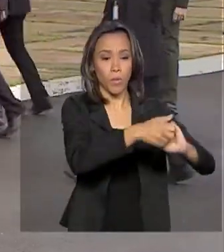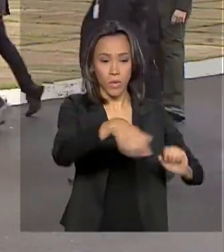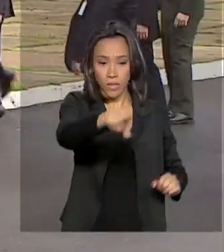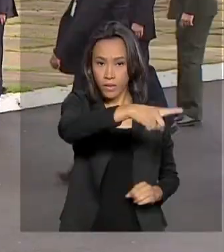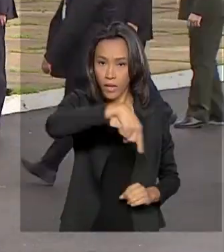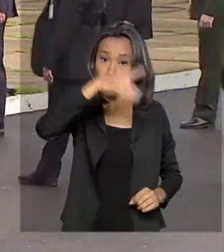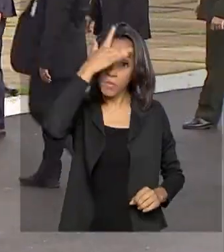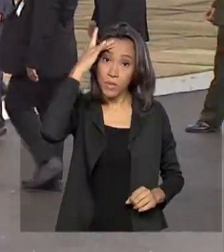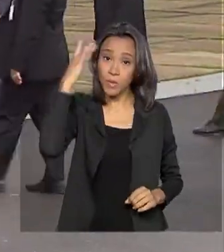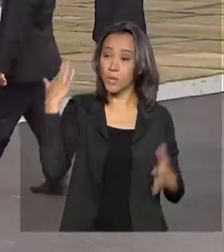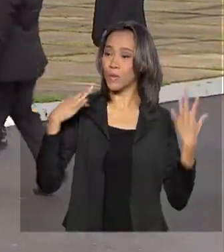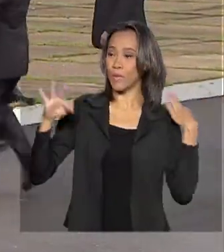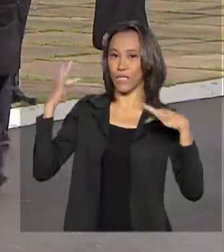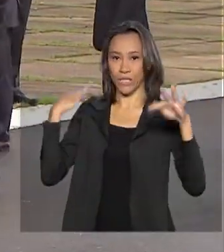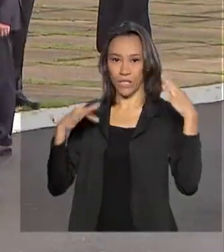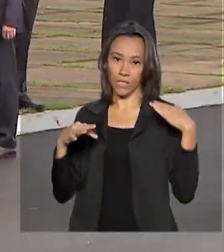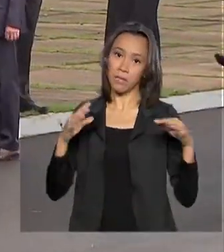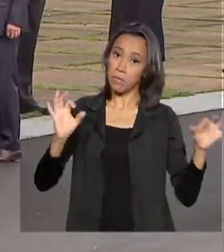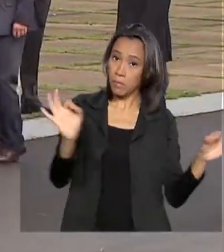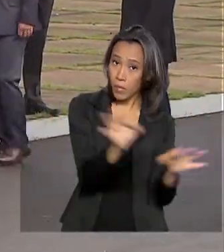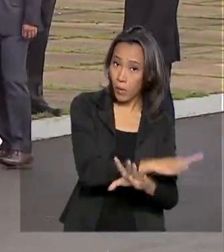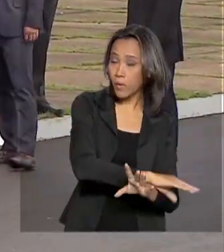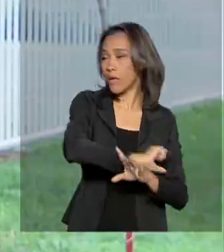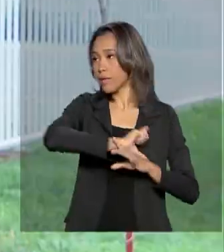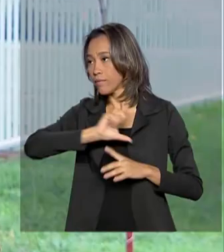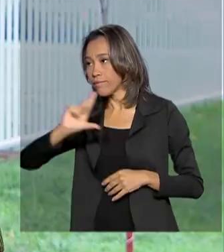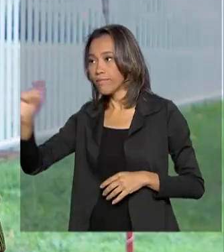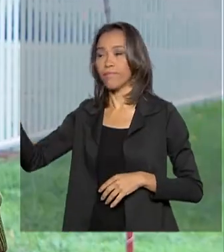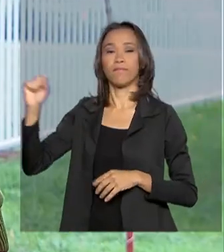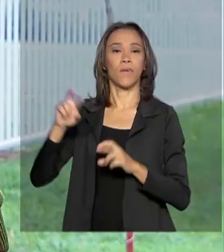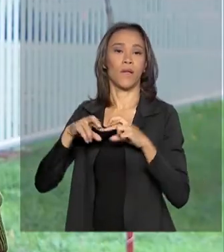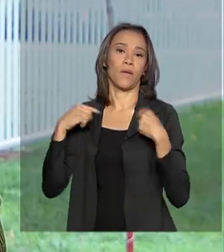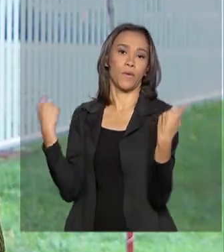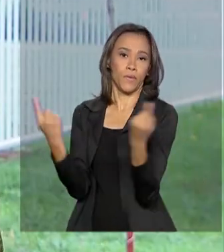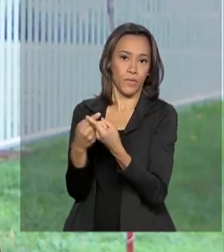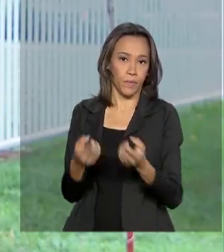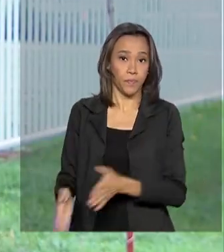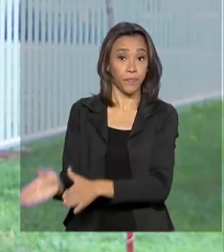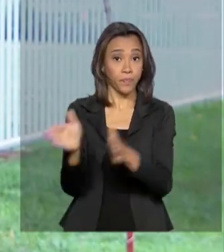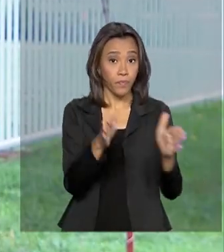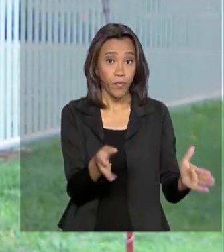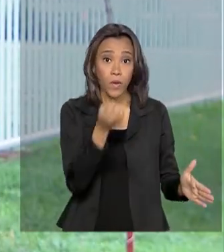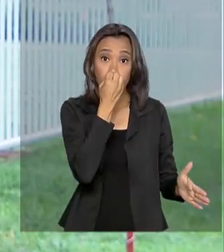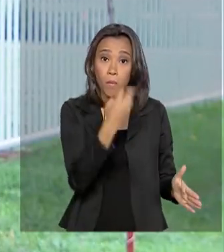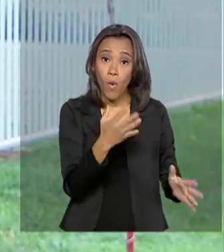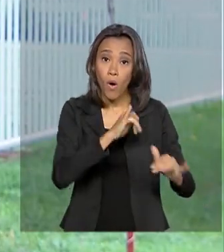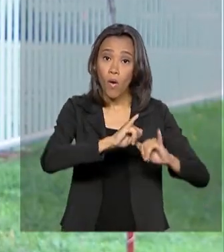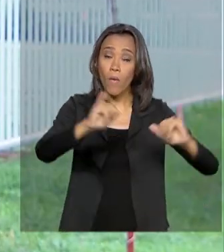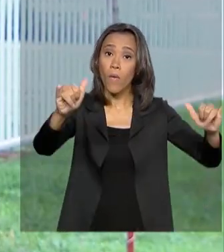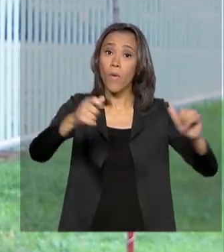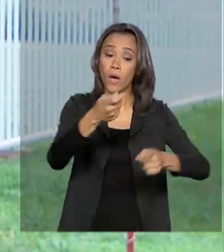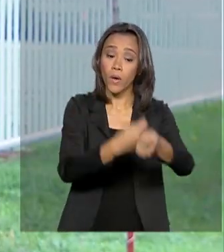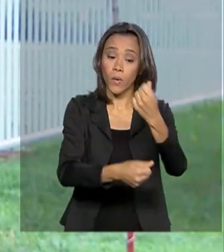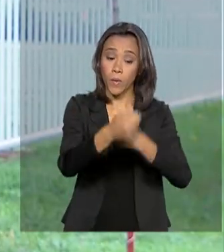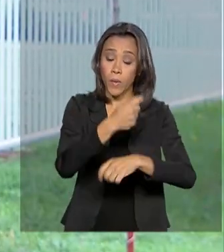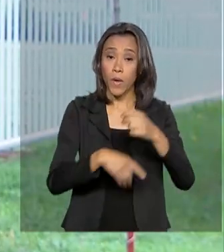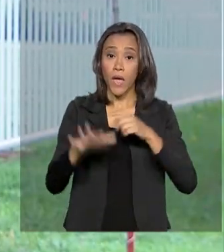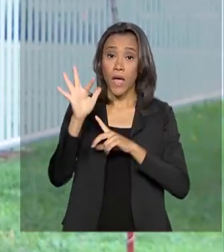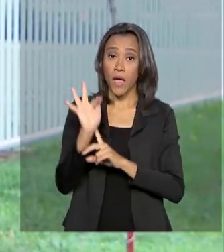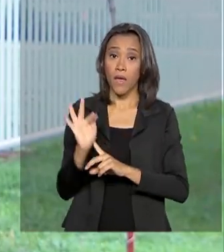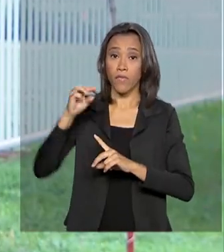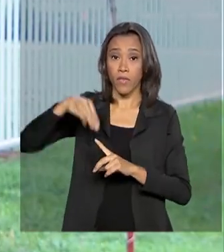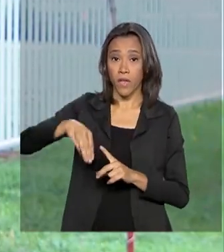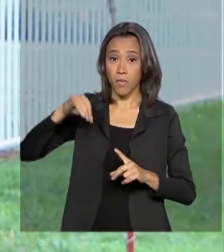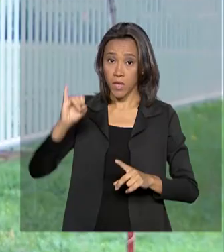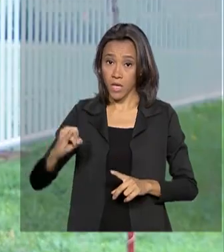e aí eles entraram pra essa reunião. E agora uma boa notícia pra economia brasileira. O FMI elevou a previsão